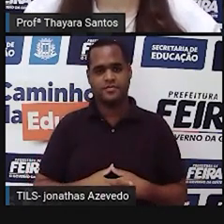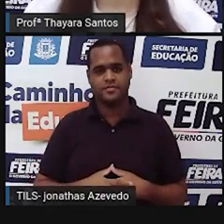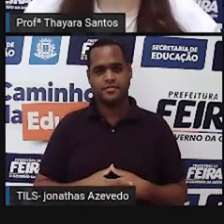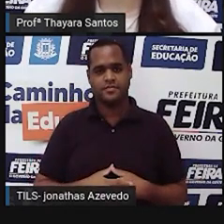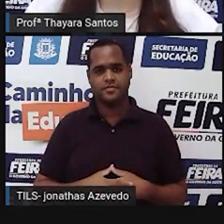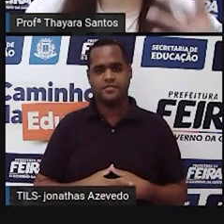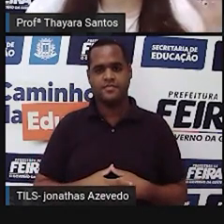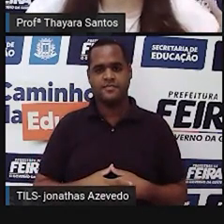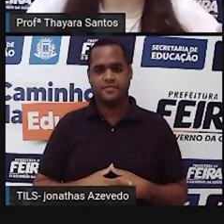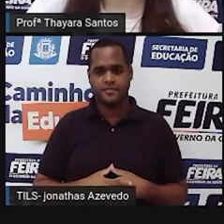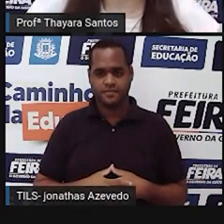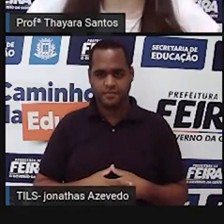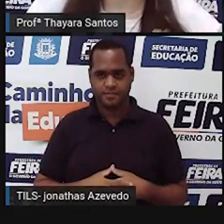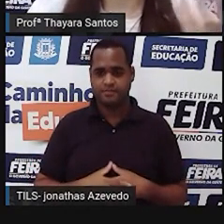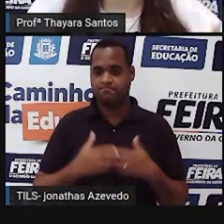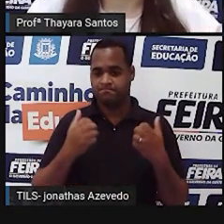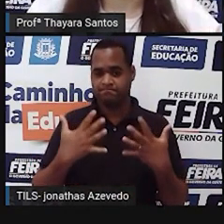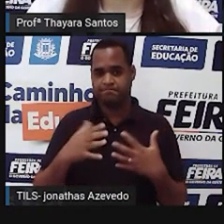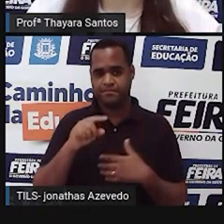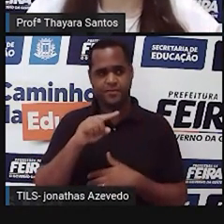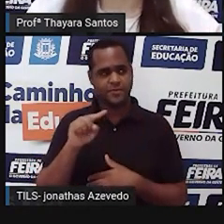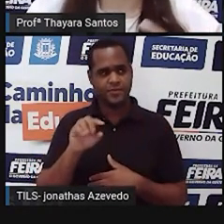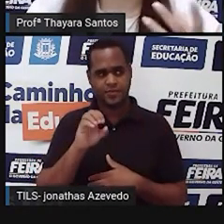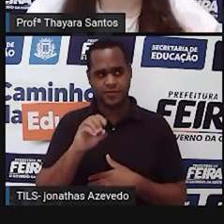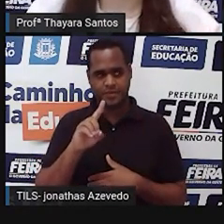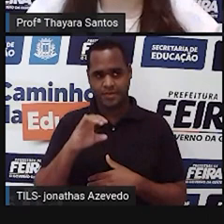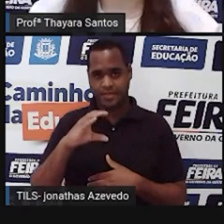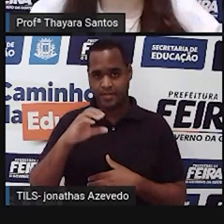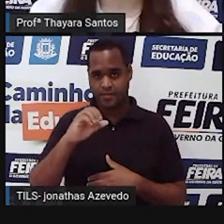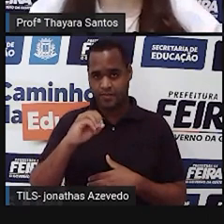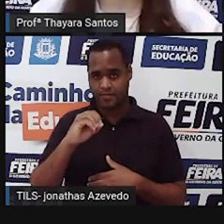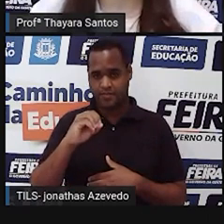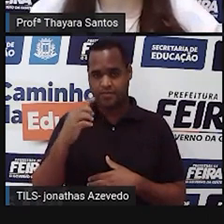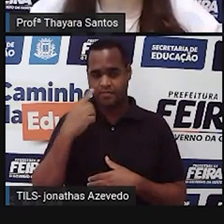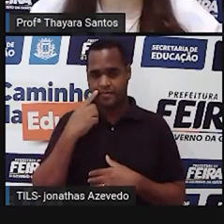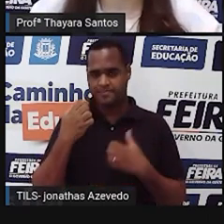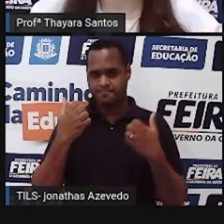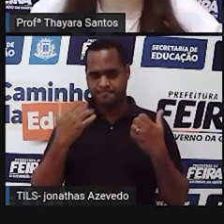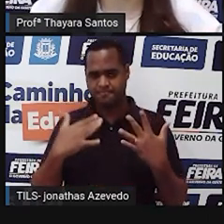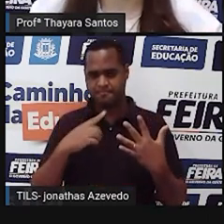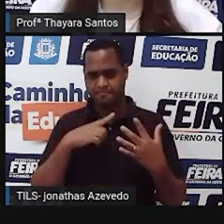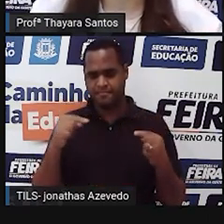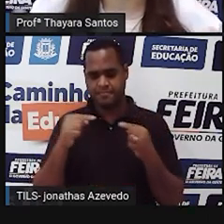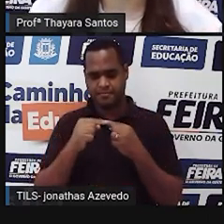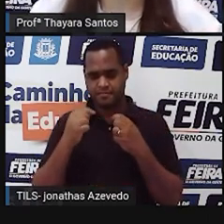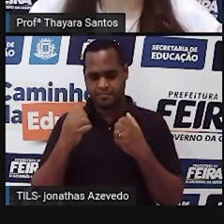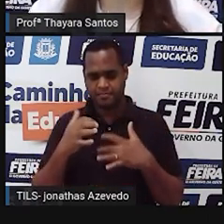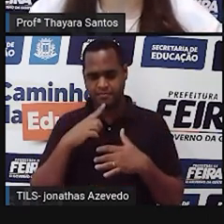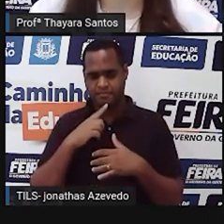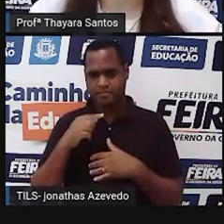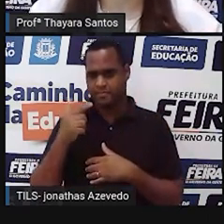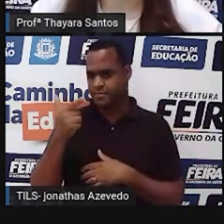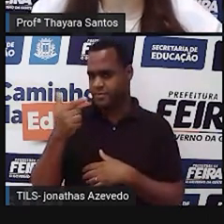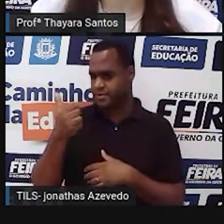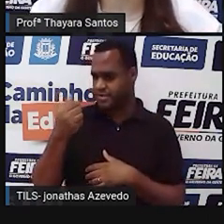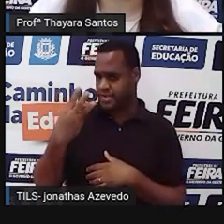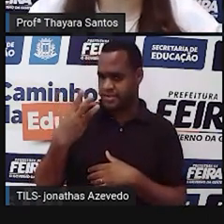E a gente já falou o que é o Zodíaco, né? Que diz respeito a essas doze